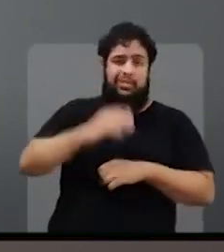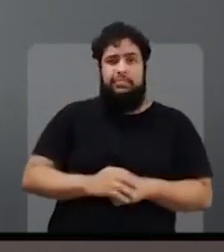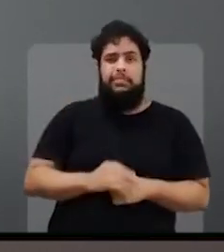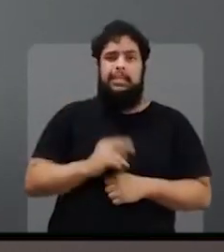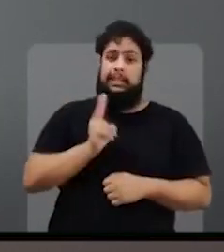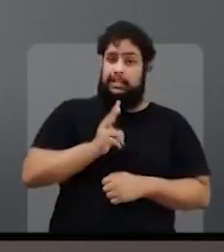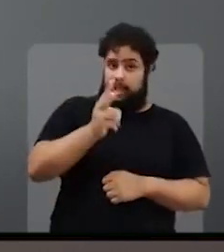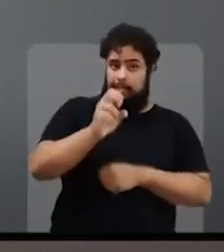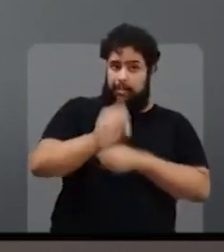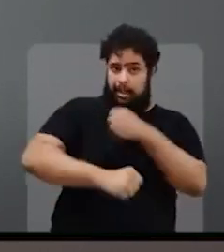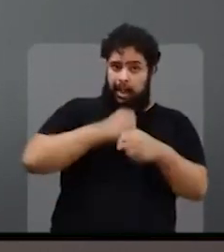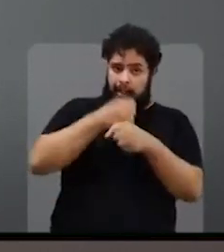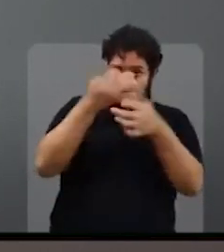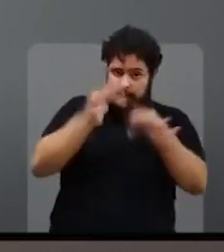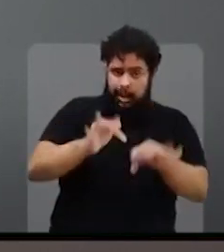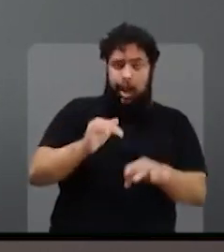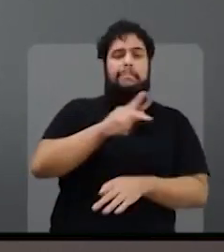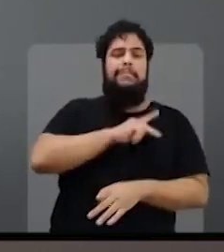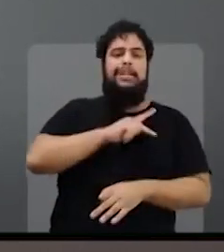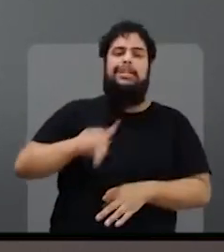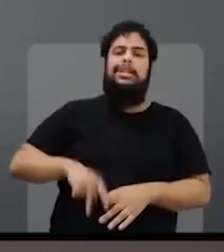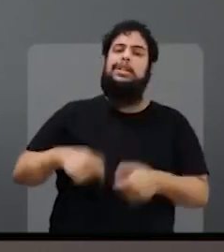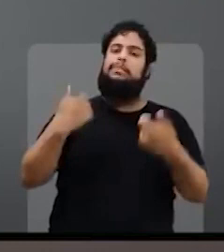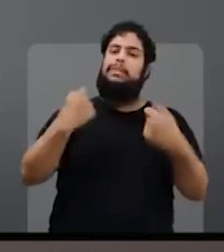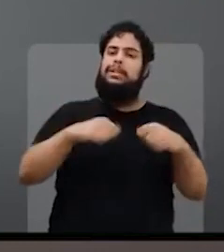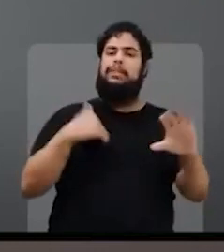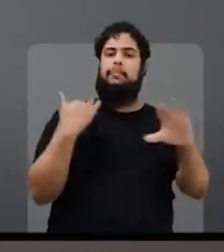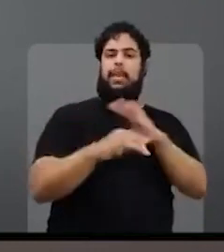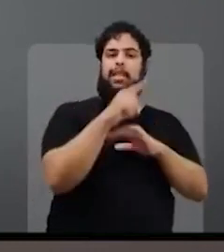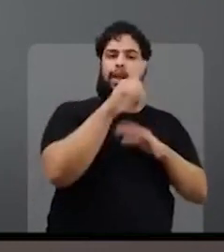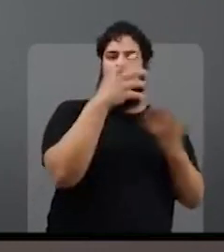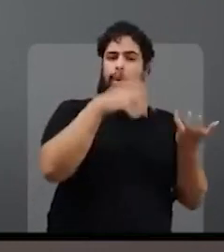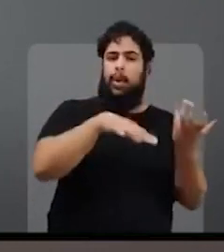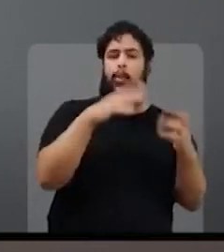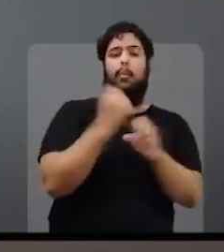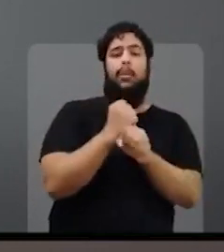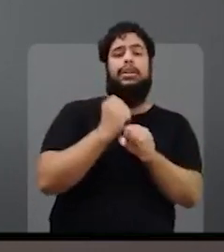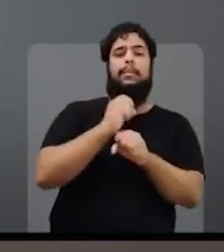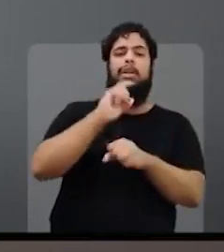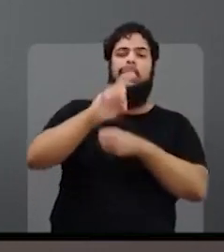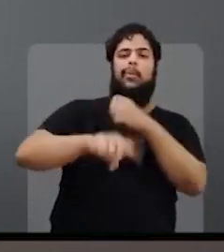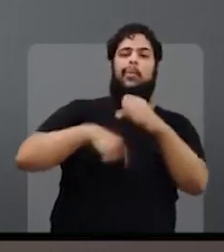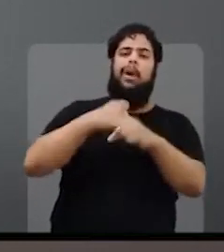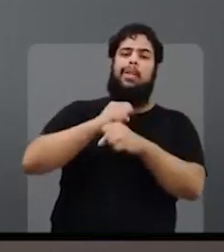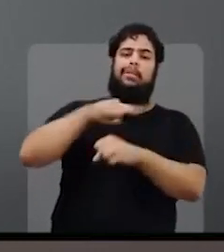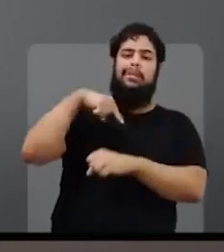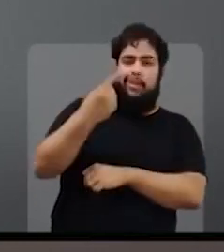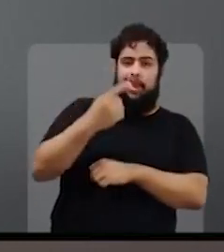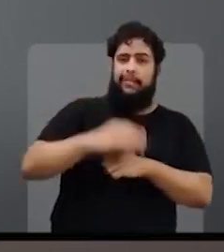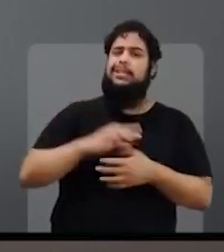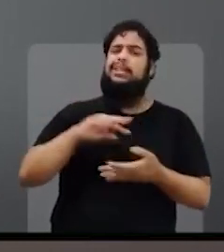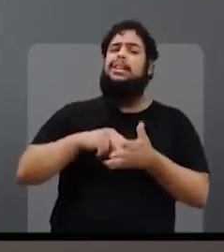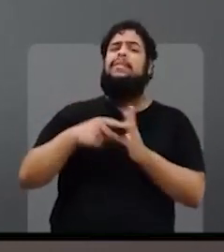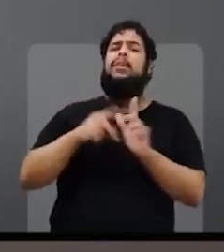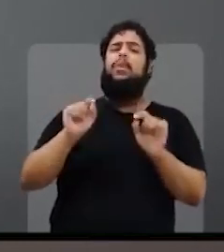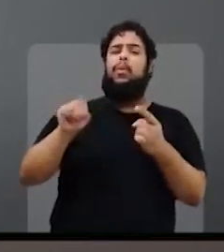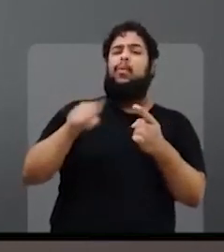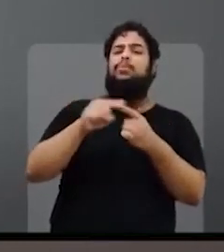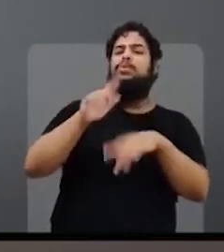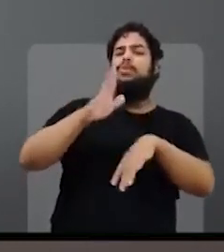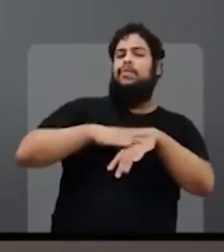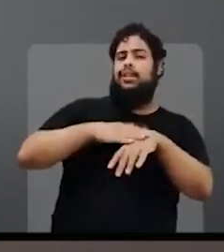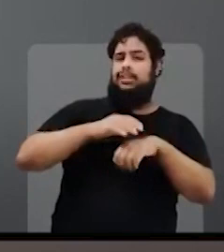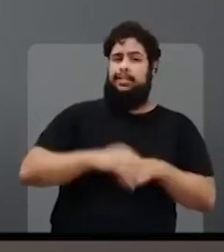Todo final de ano, o presidente precisa enviar pro Congresso o orçamento do próximo ano. Ou seja, o que ele pretende fazer.